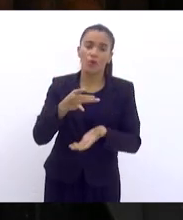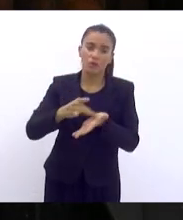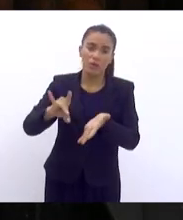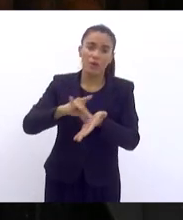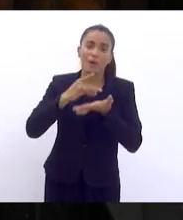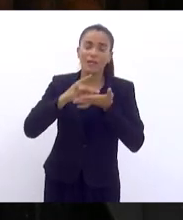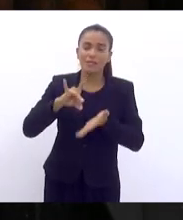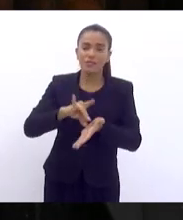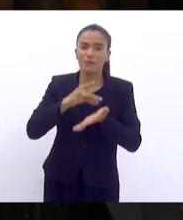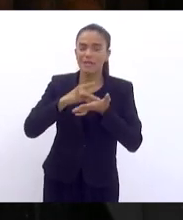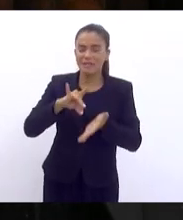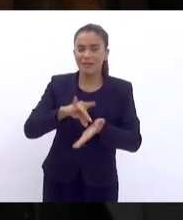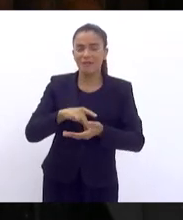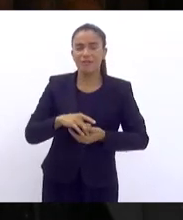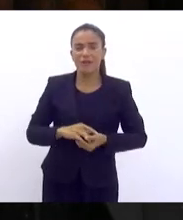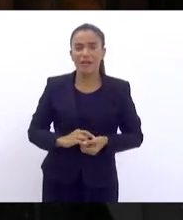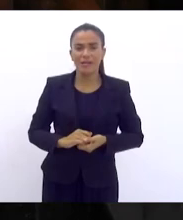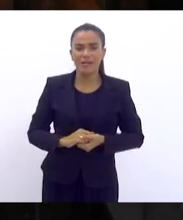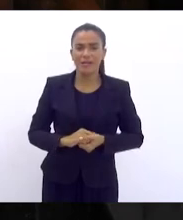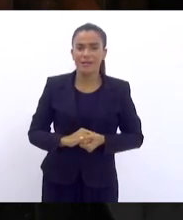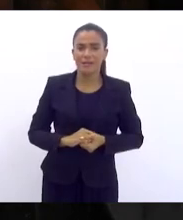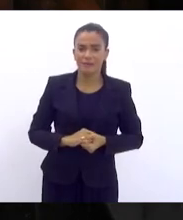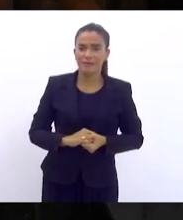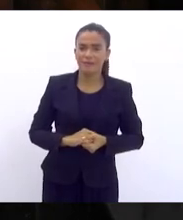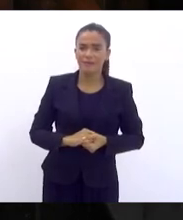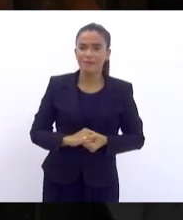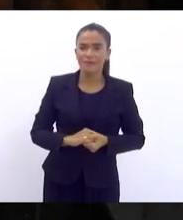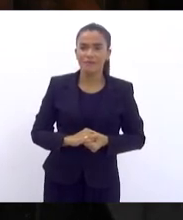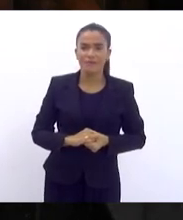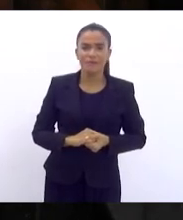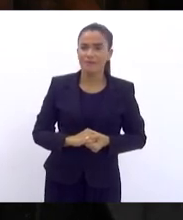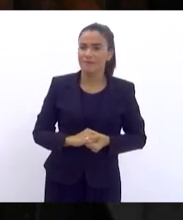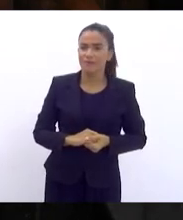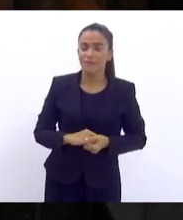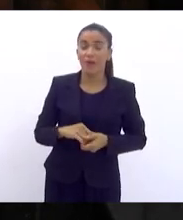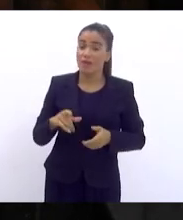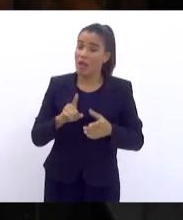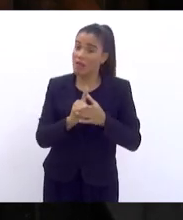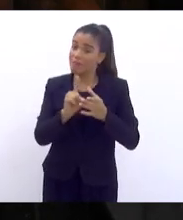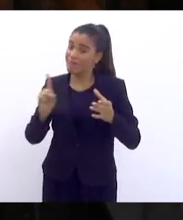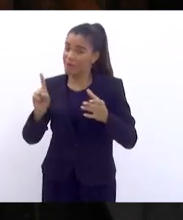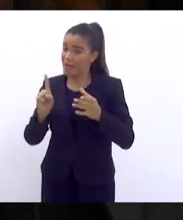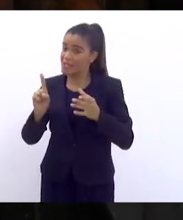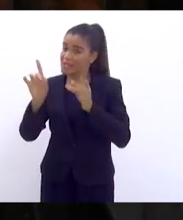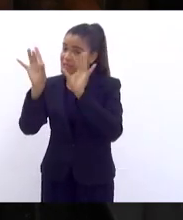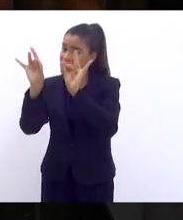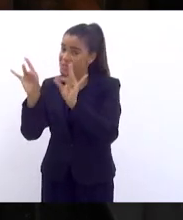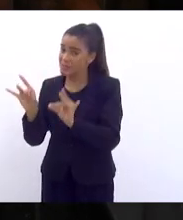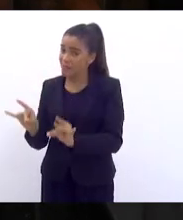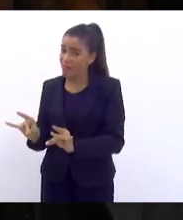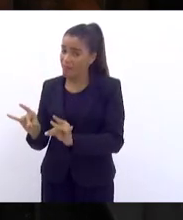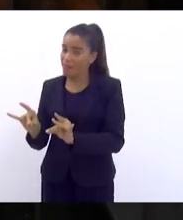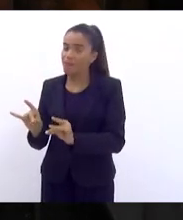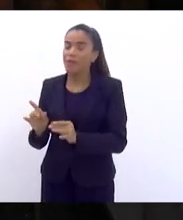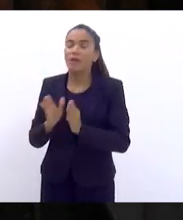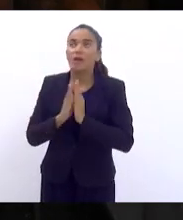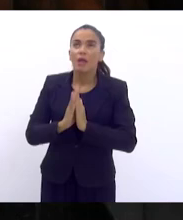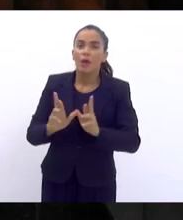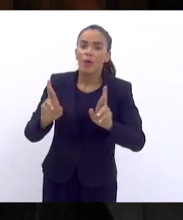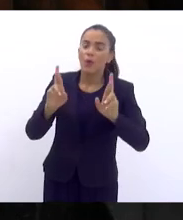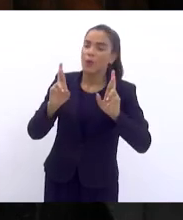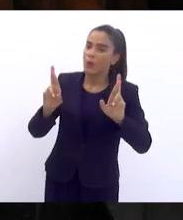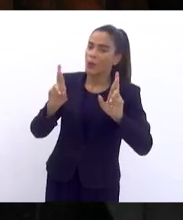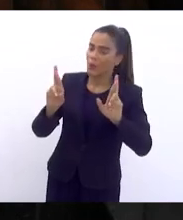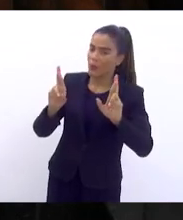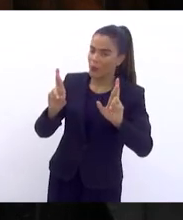com as honrosas honrosas exceções. E ainda bem que